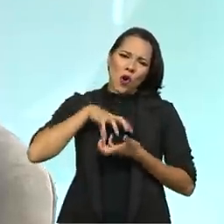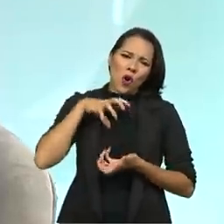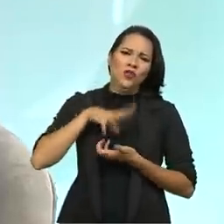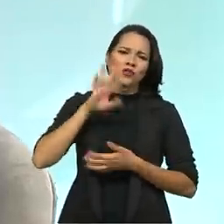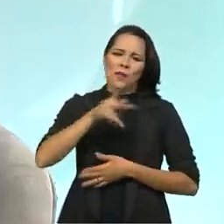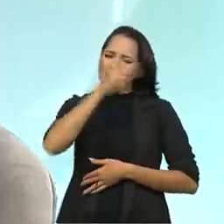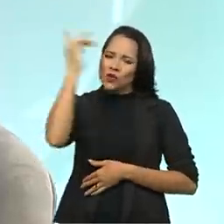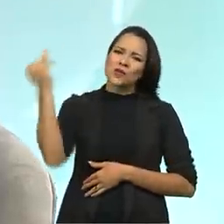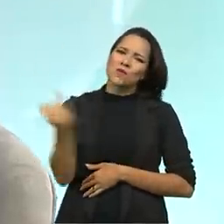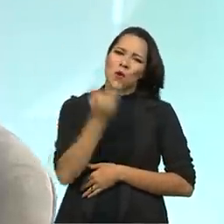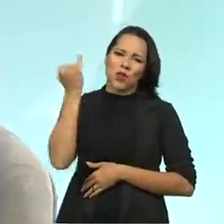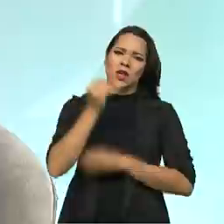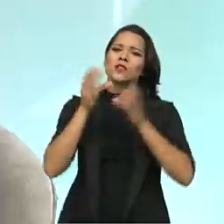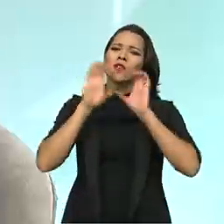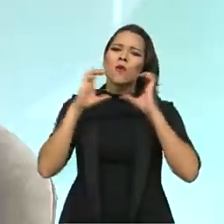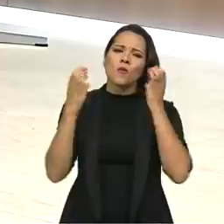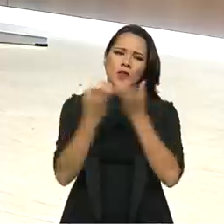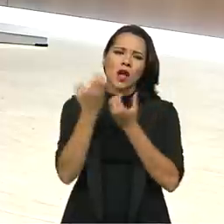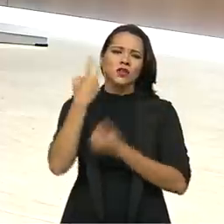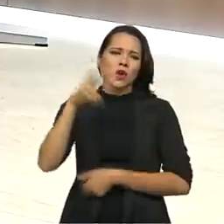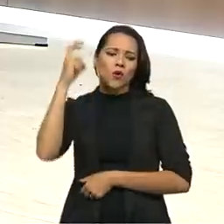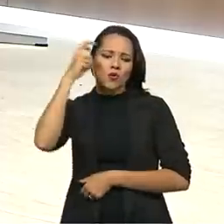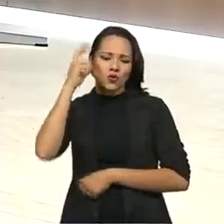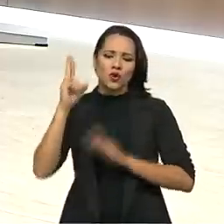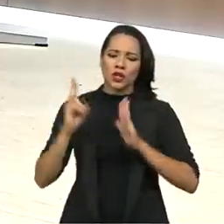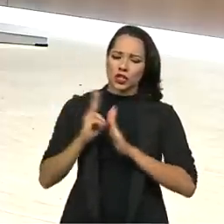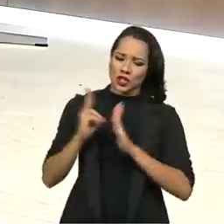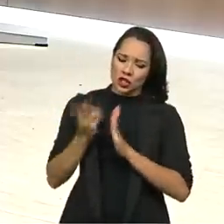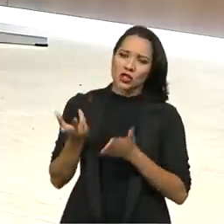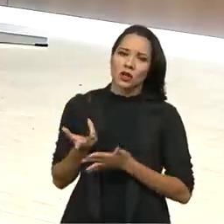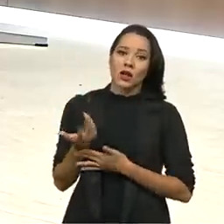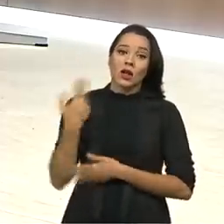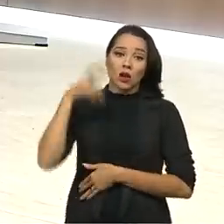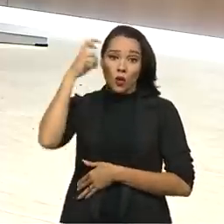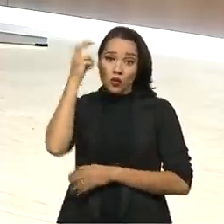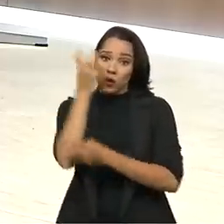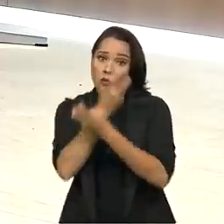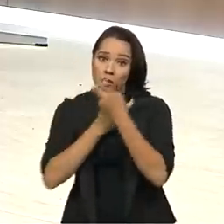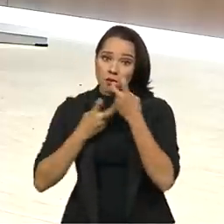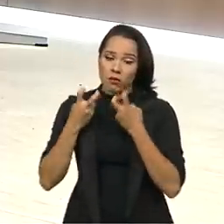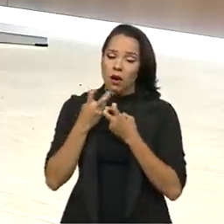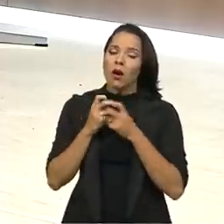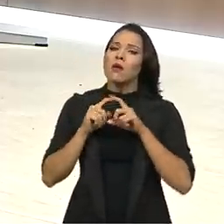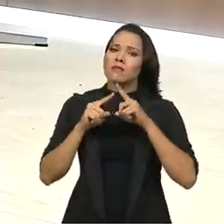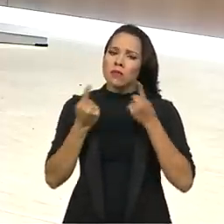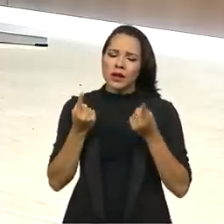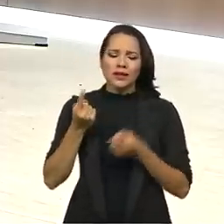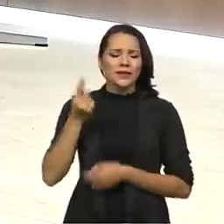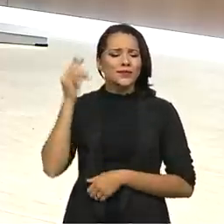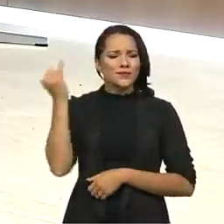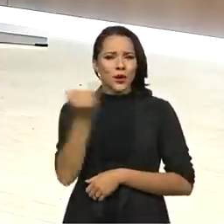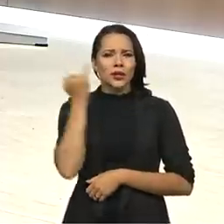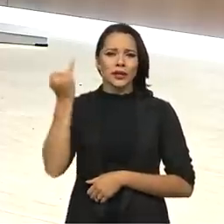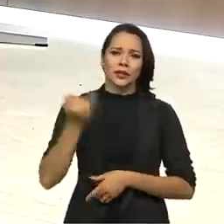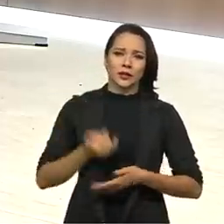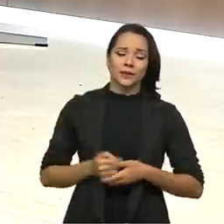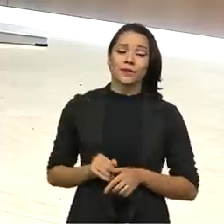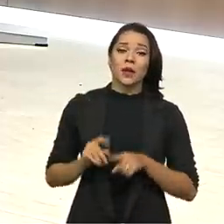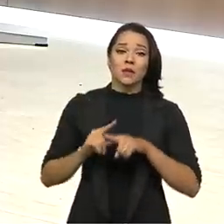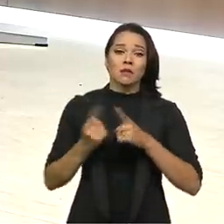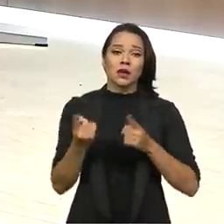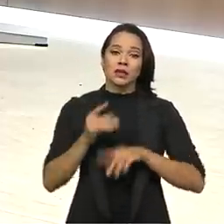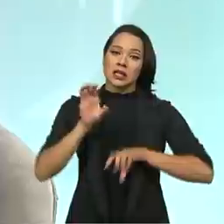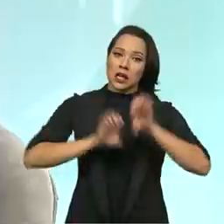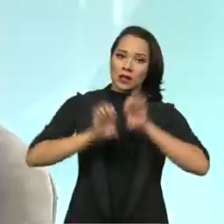pessoas importantes na cultura indígena, lembrando que é uma cultura oral. E, enfim, isso não pode ser relativizado. Mas em termos